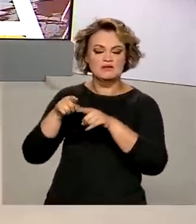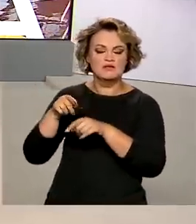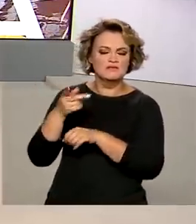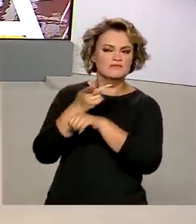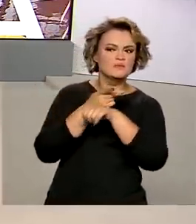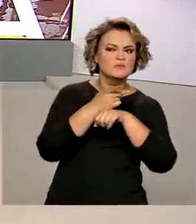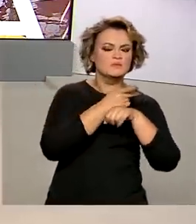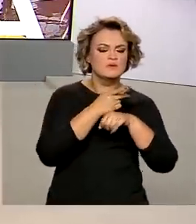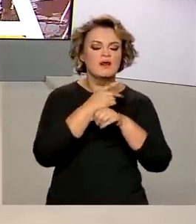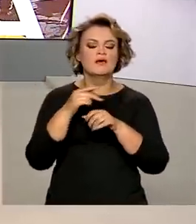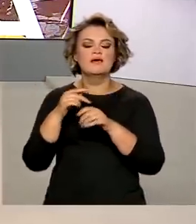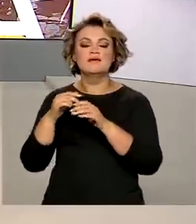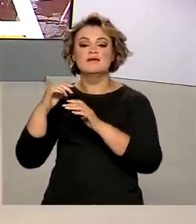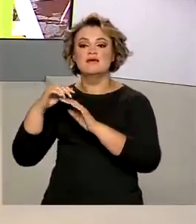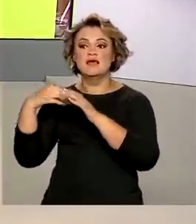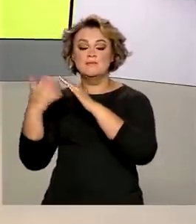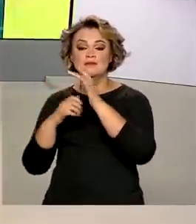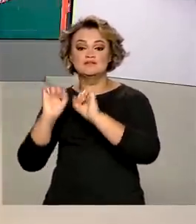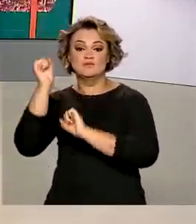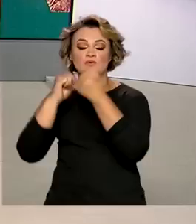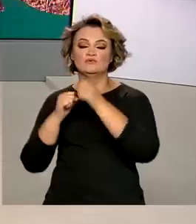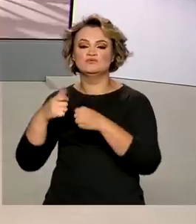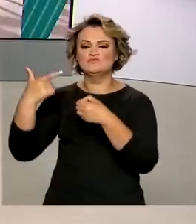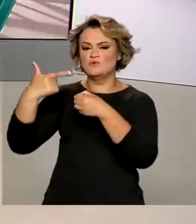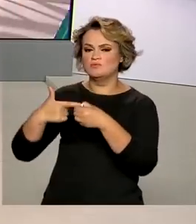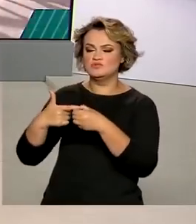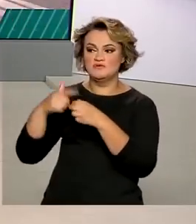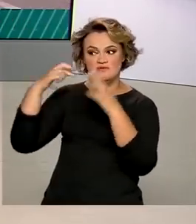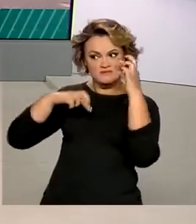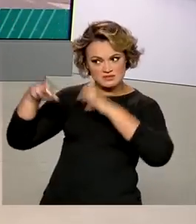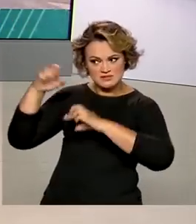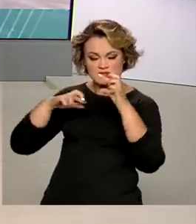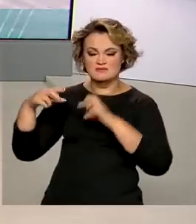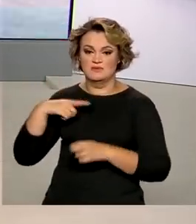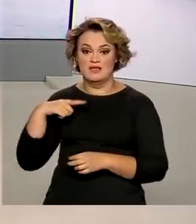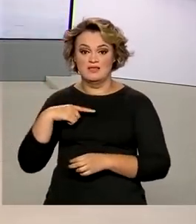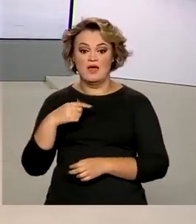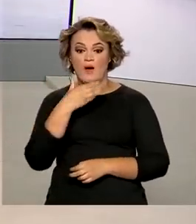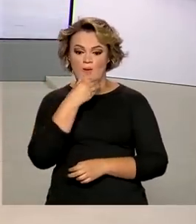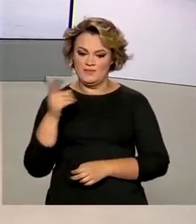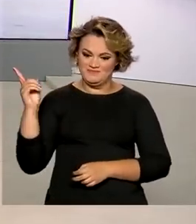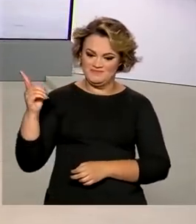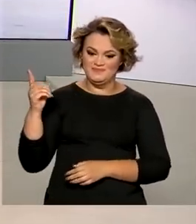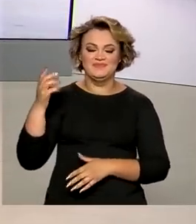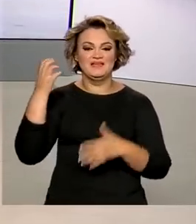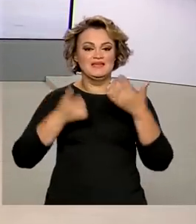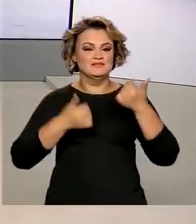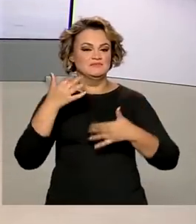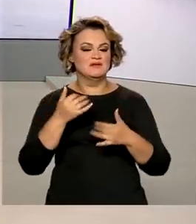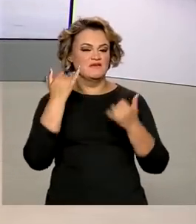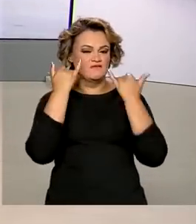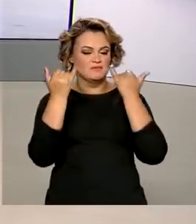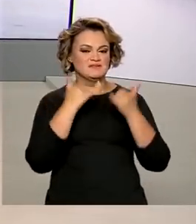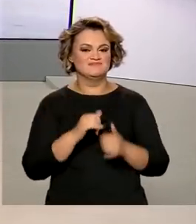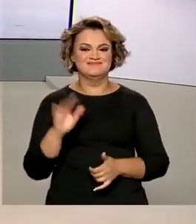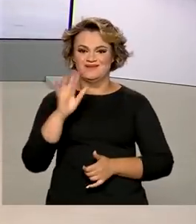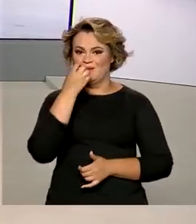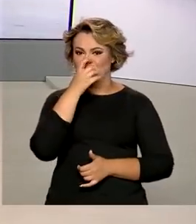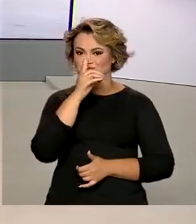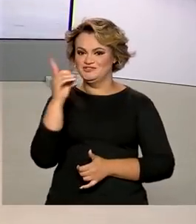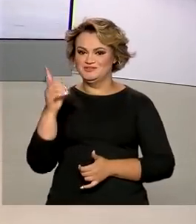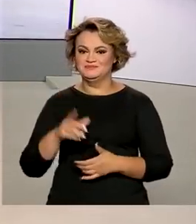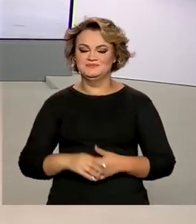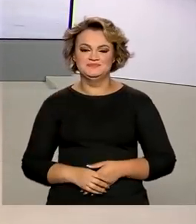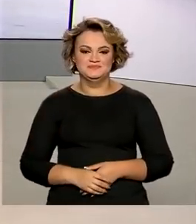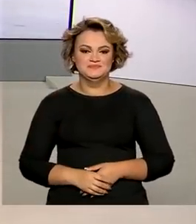distribuidoras de combustíveis. Quem traz os detalhes ao vivo para a gente é o repórter Glauco de Queiroz. Bom dia, Glauco.